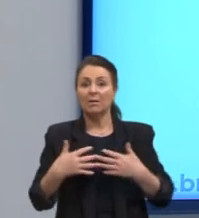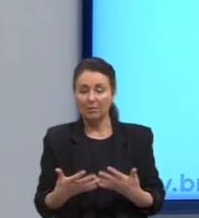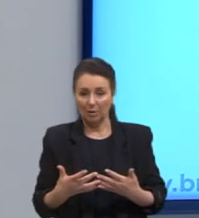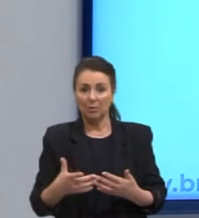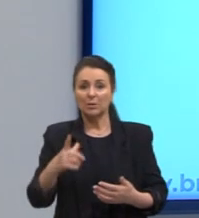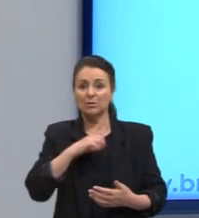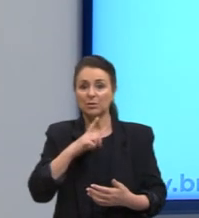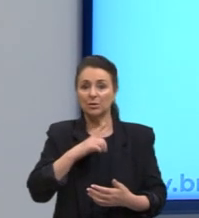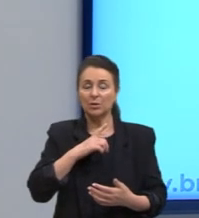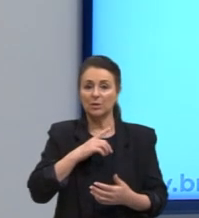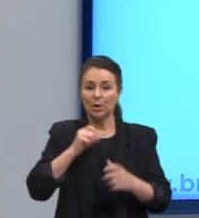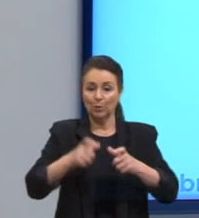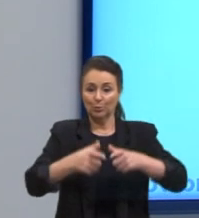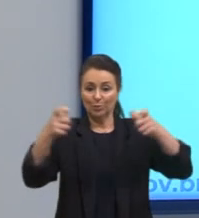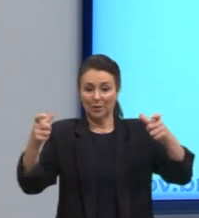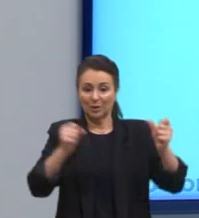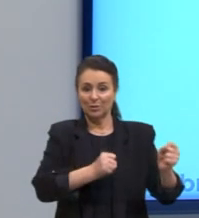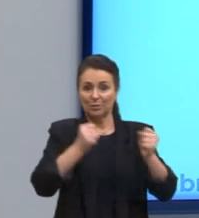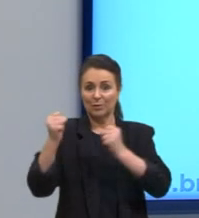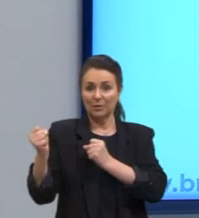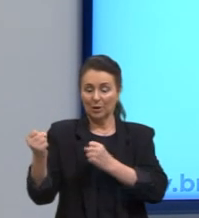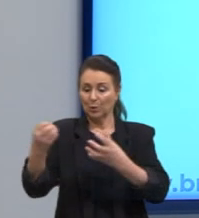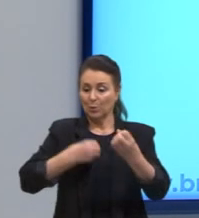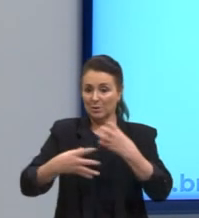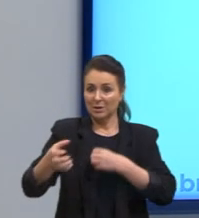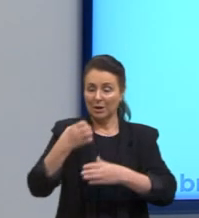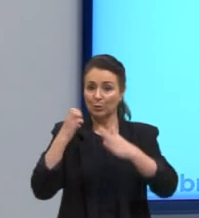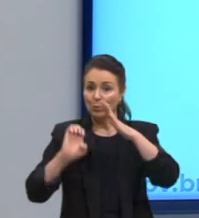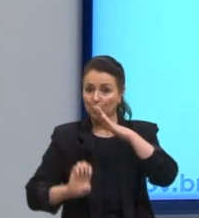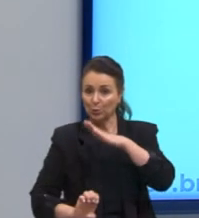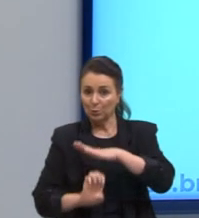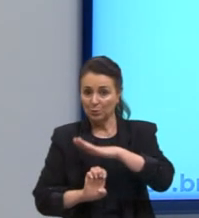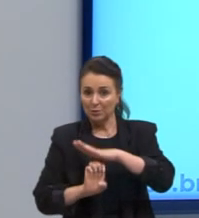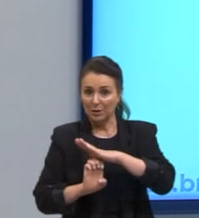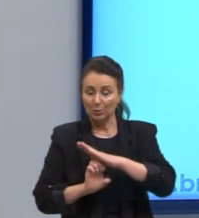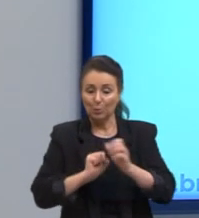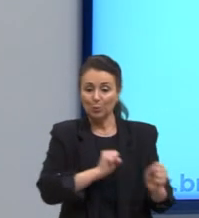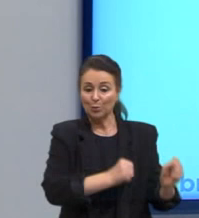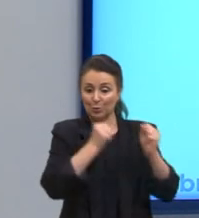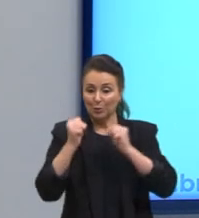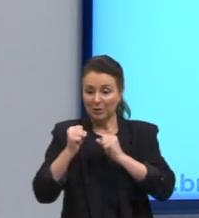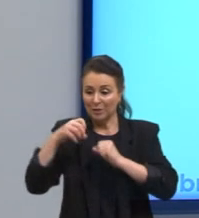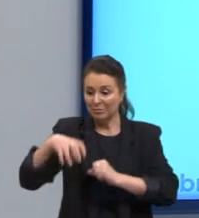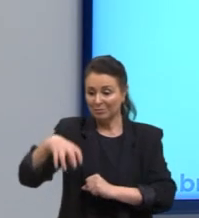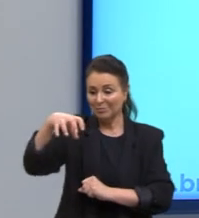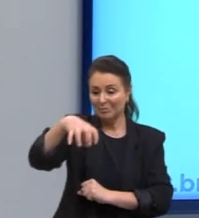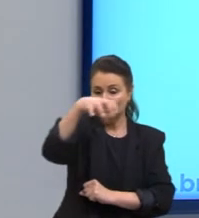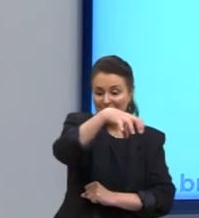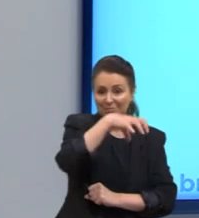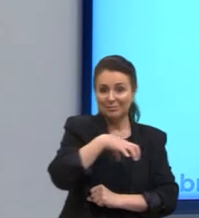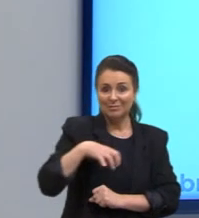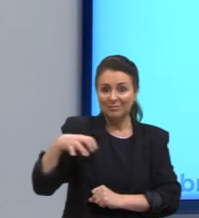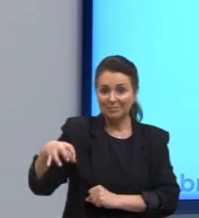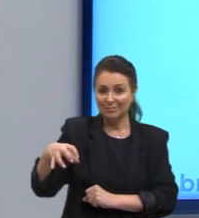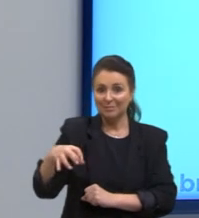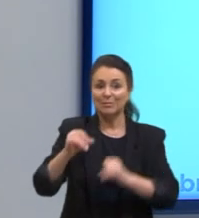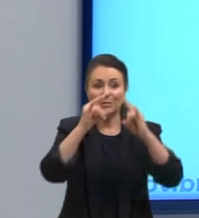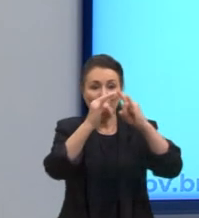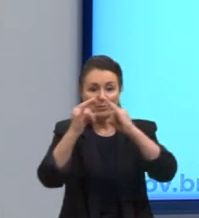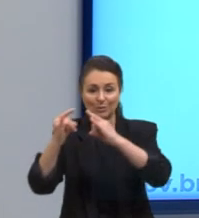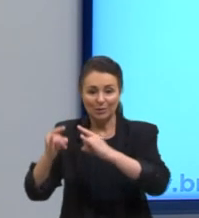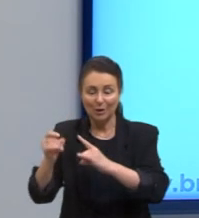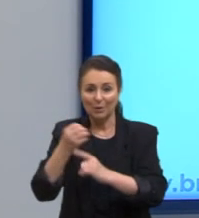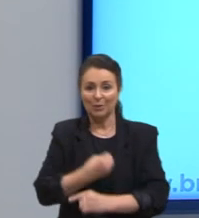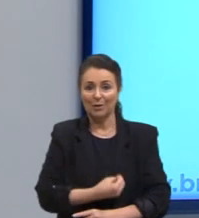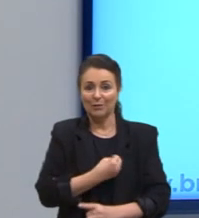apenas no macropoder, concentrado no Estado, os micropoderes se espalharam pelas mais diversas instituições da vida